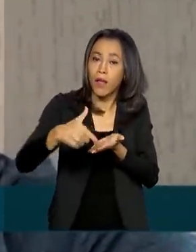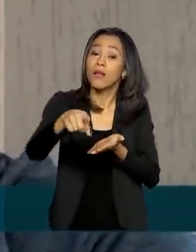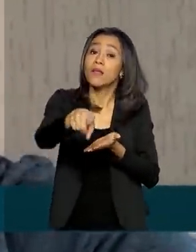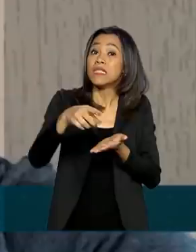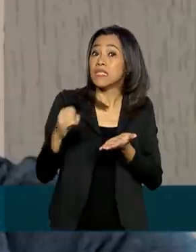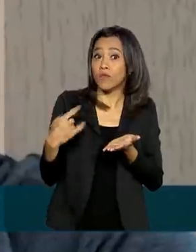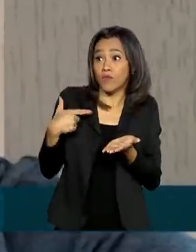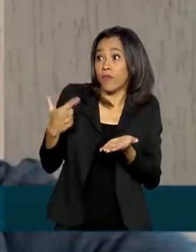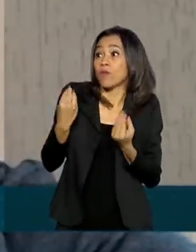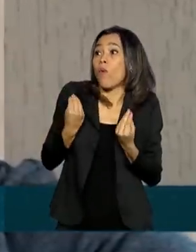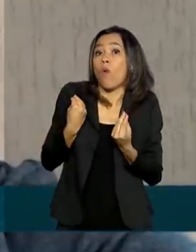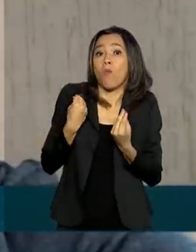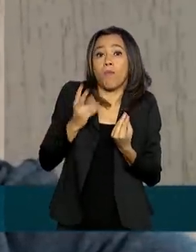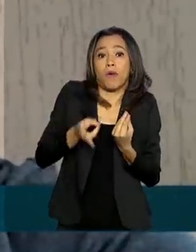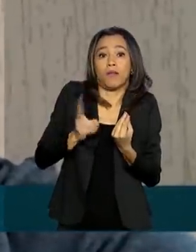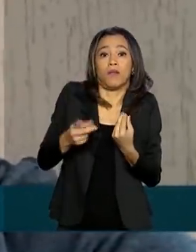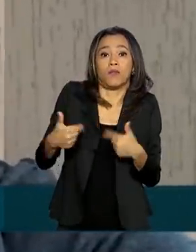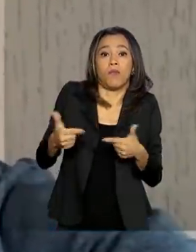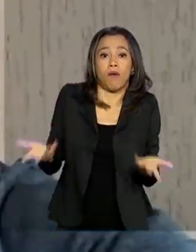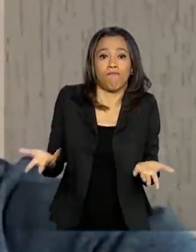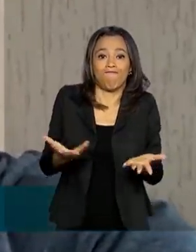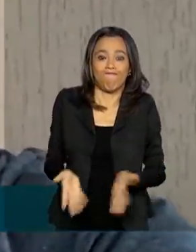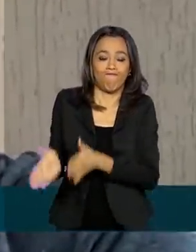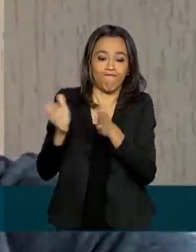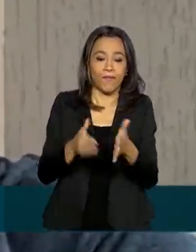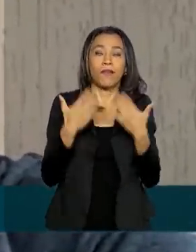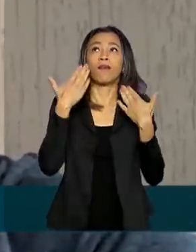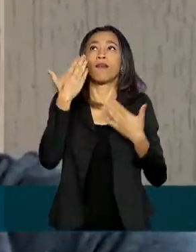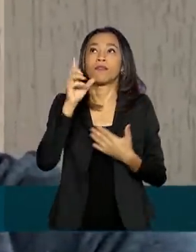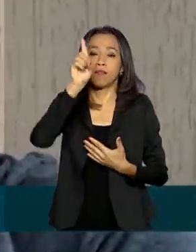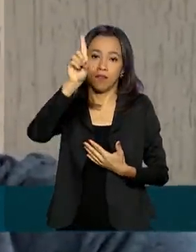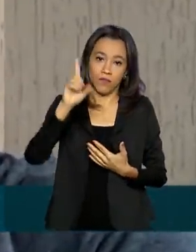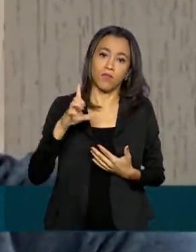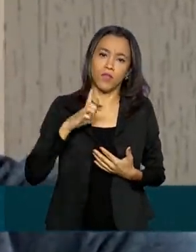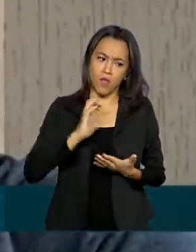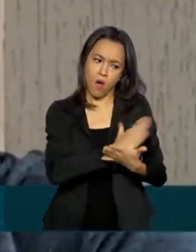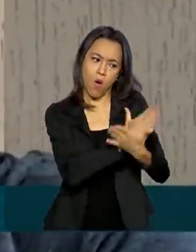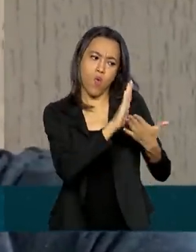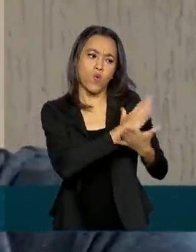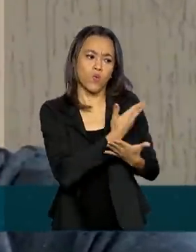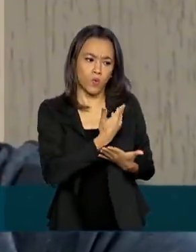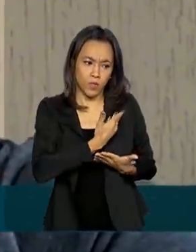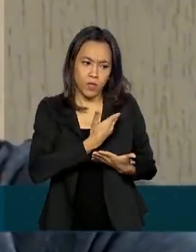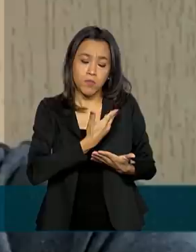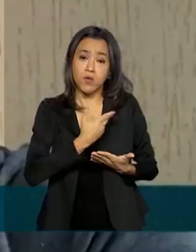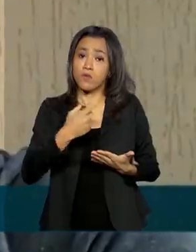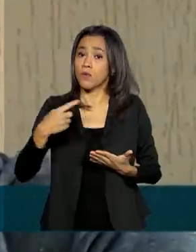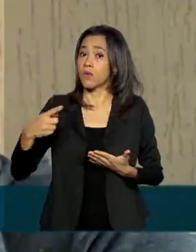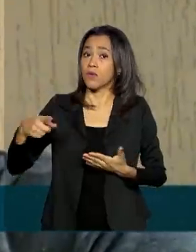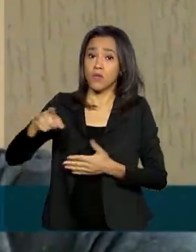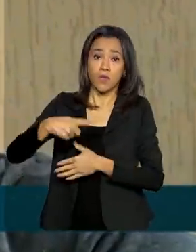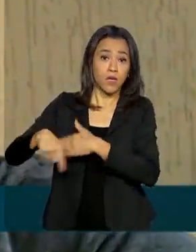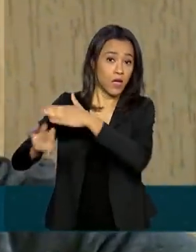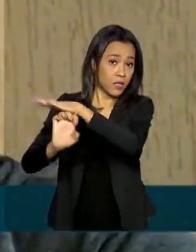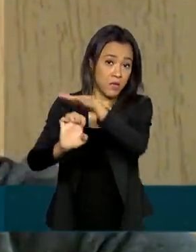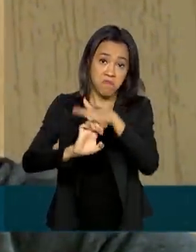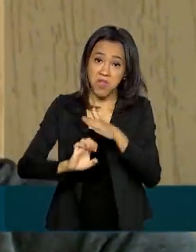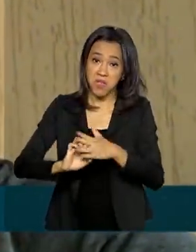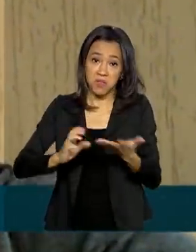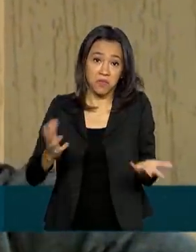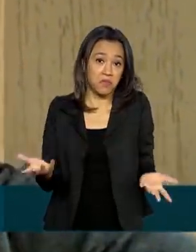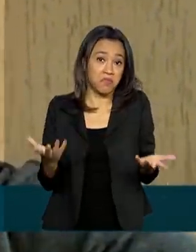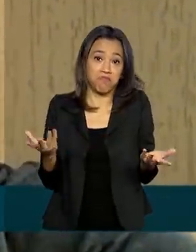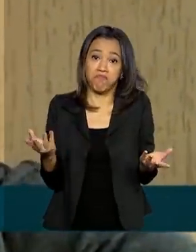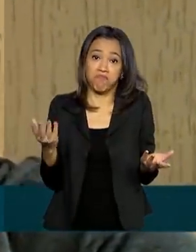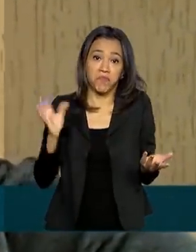benefício emergencial. Graças a Deus eles tiveram essa atitude porque eu mesmo tenho alguns amigos e familiares que as empresas não tiveram essa ação, tomaram essa ação